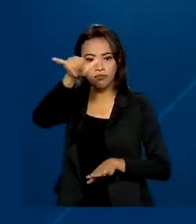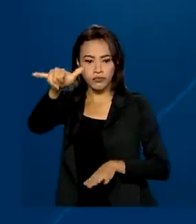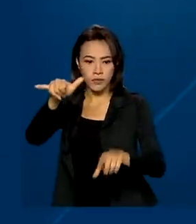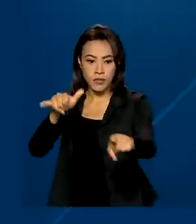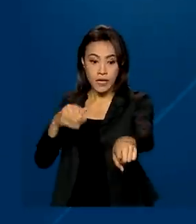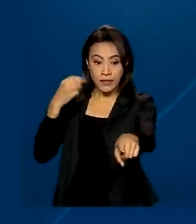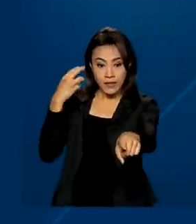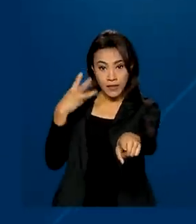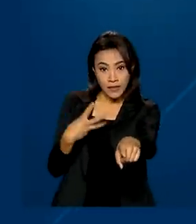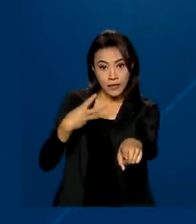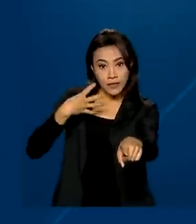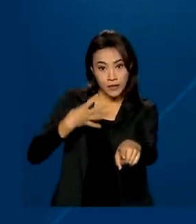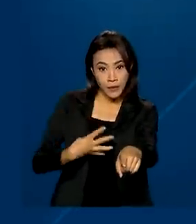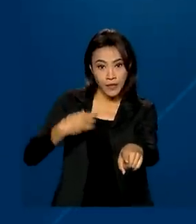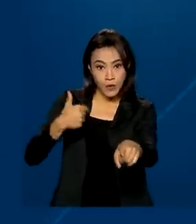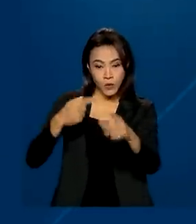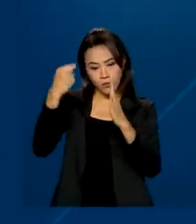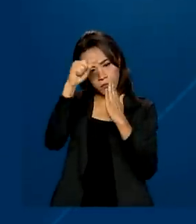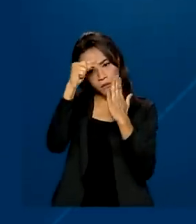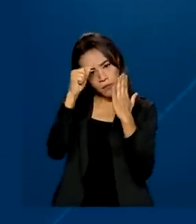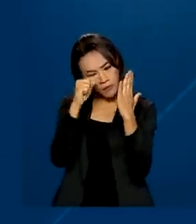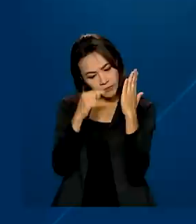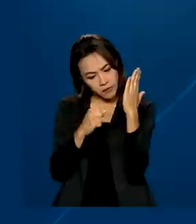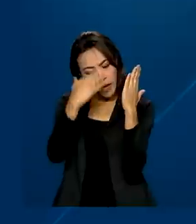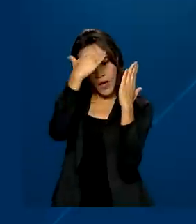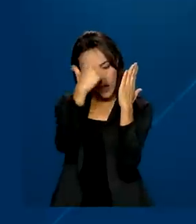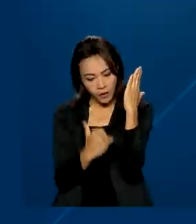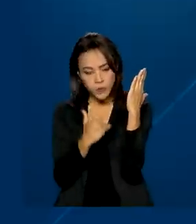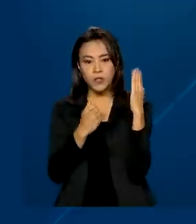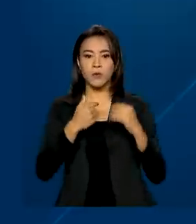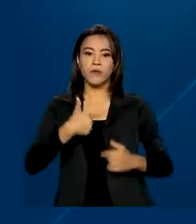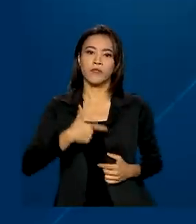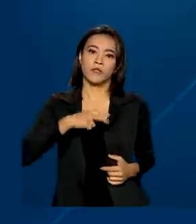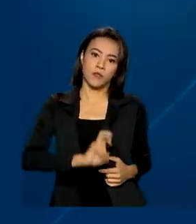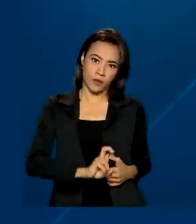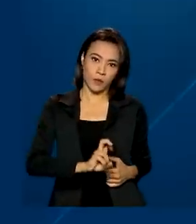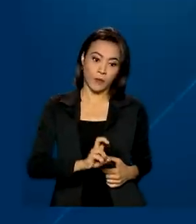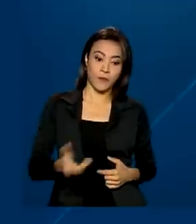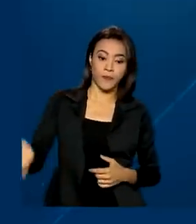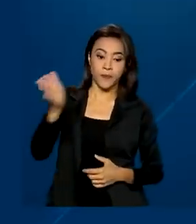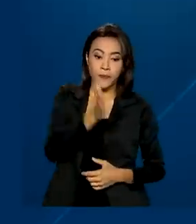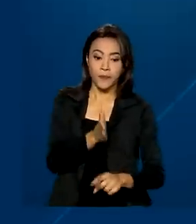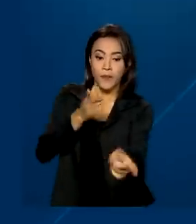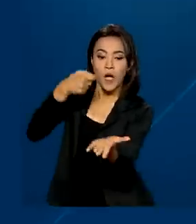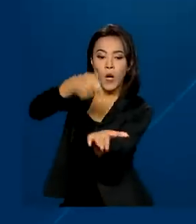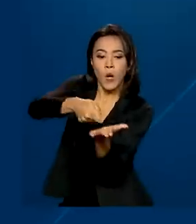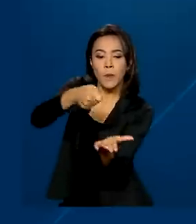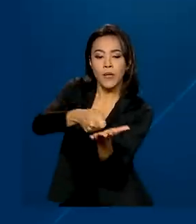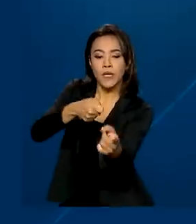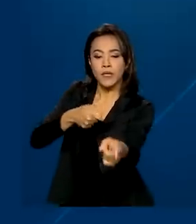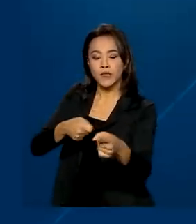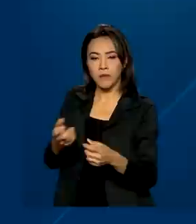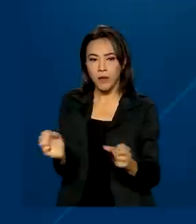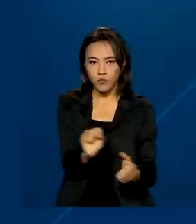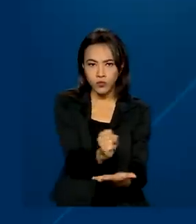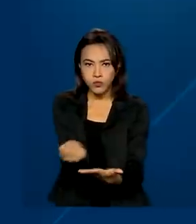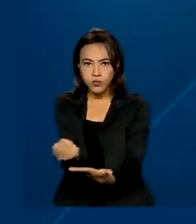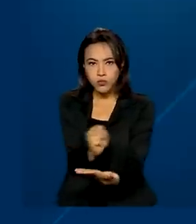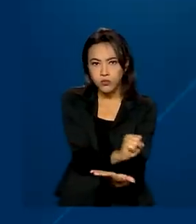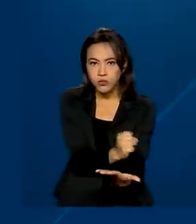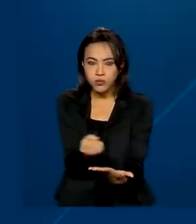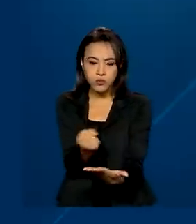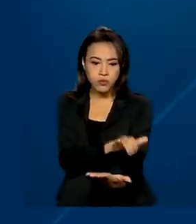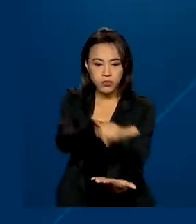342 itens cobrados, caíram para 25. A cobrança para habilitação em simulador de voo